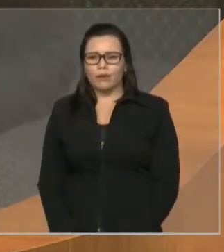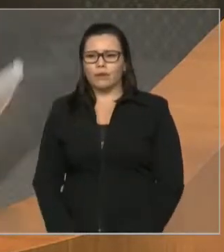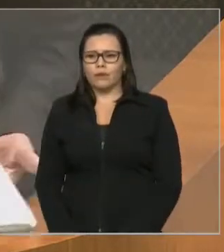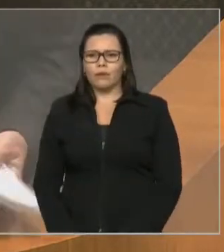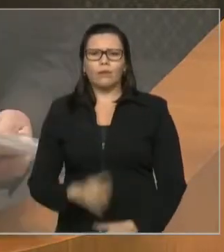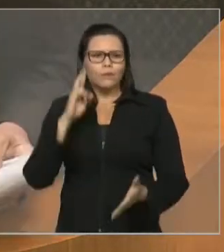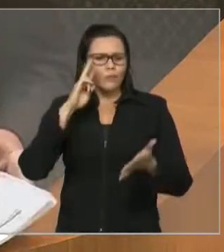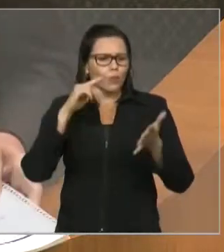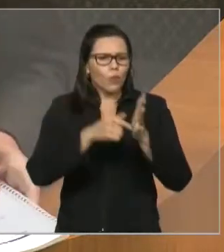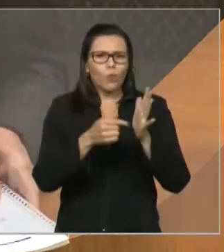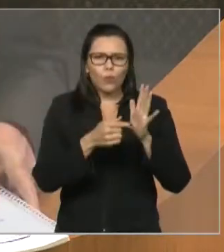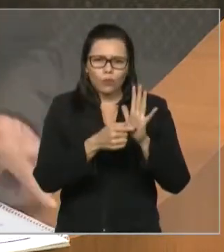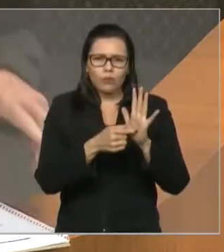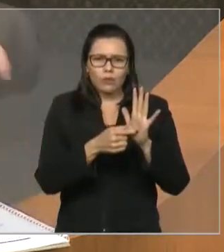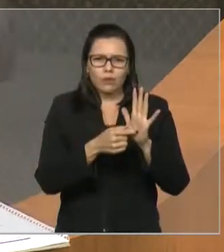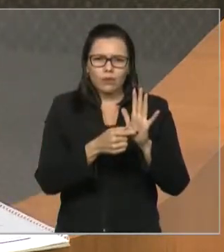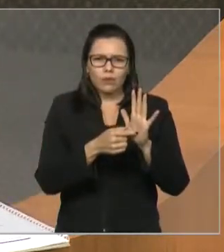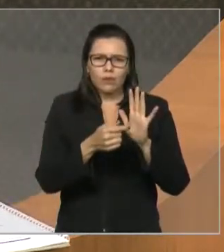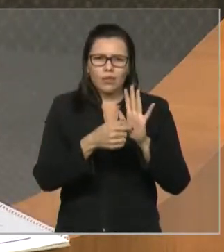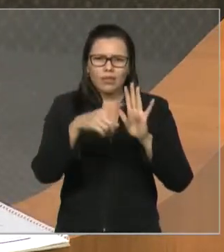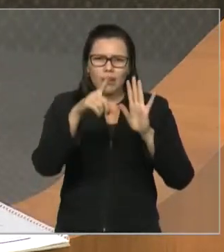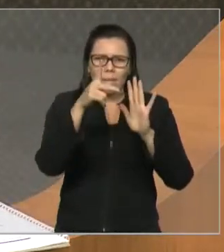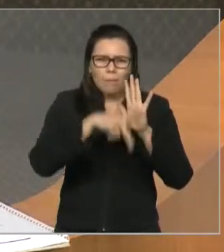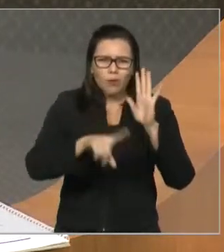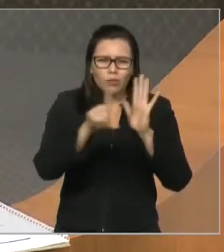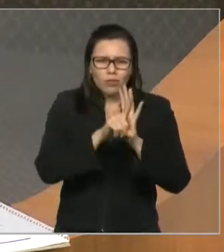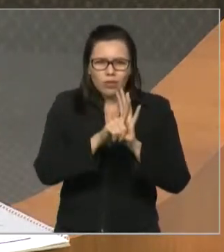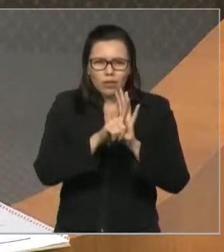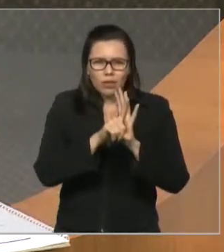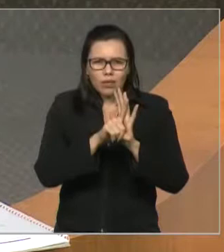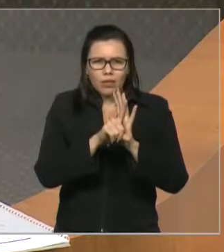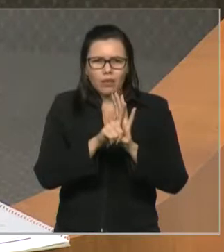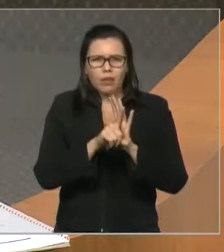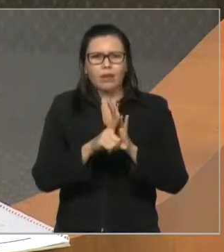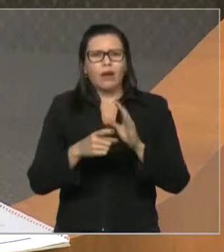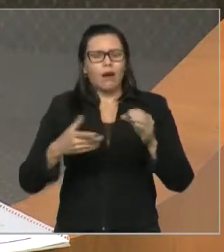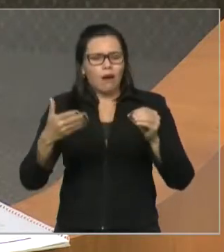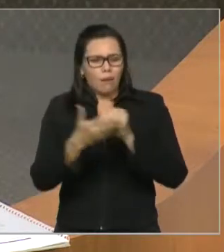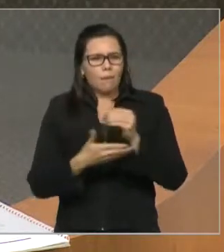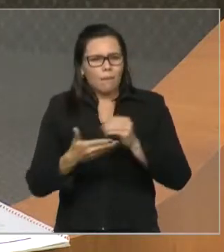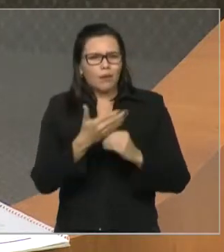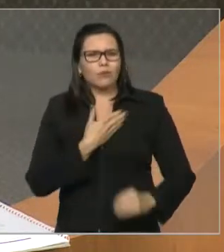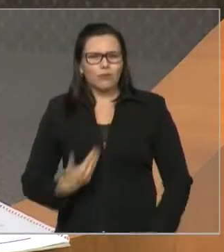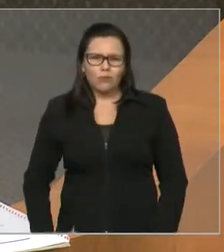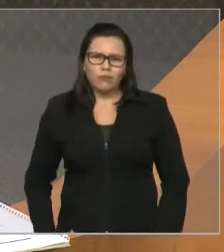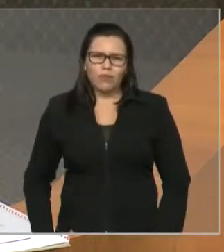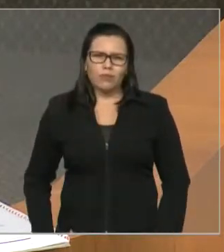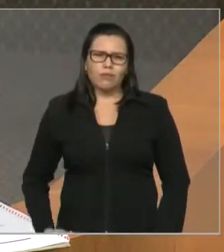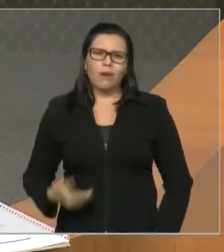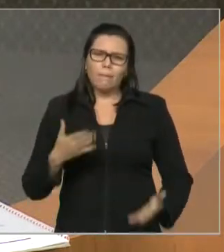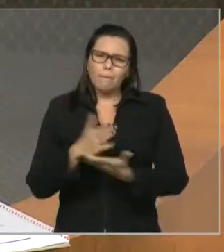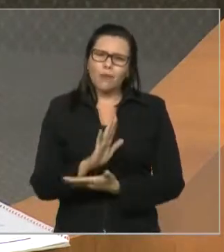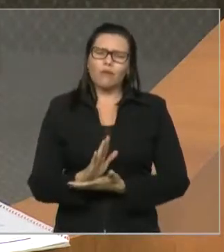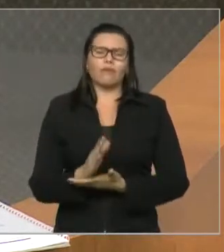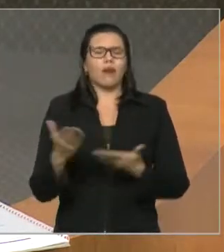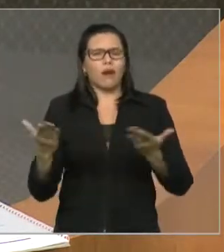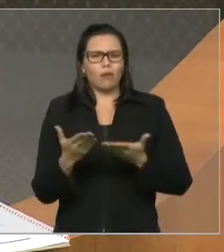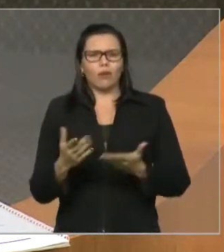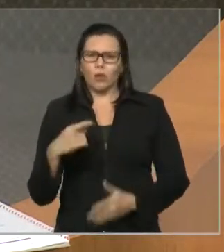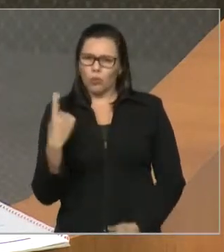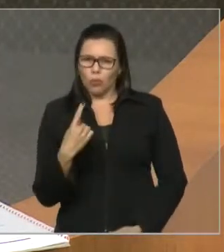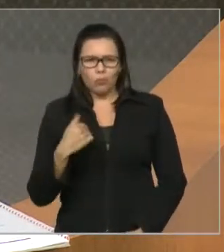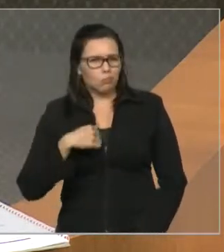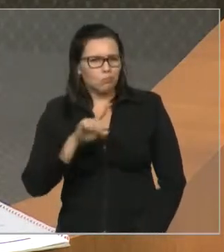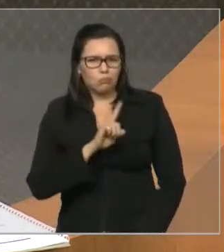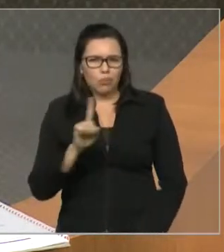É essa aqui a lei que nós vamos aprovar agora. Nós não. A base do governo vai aprovar. não quero questionar meus colegas. Eu acho que eles